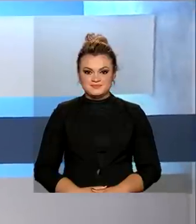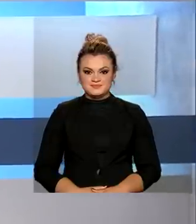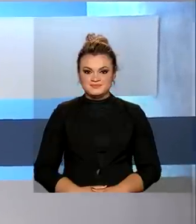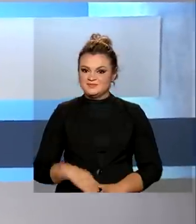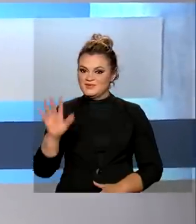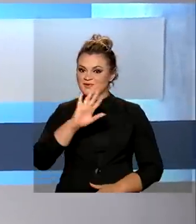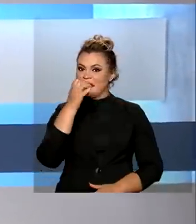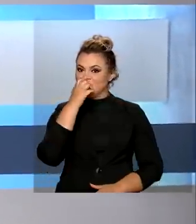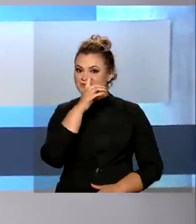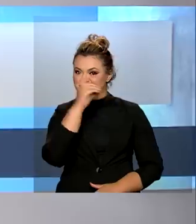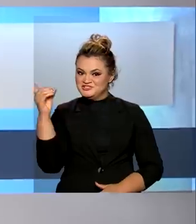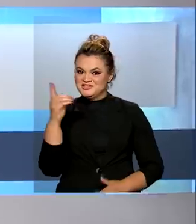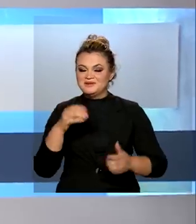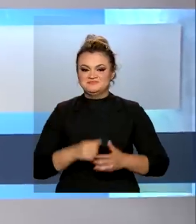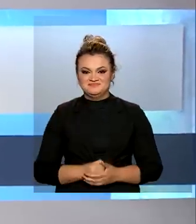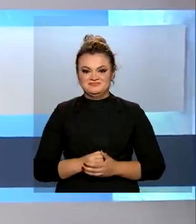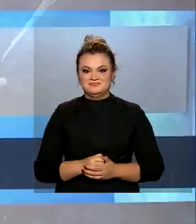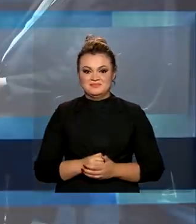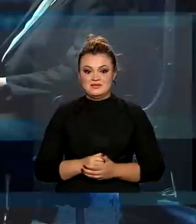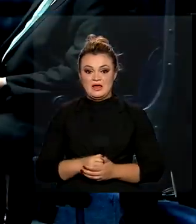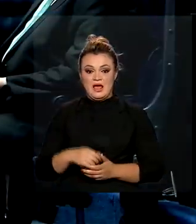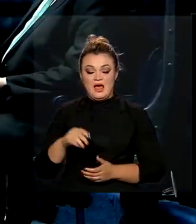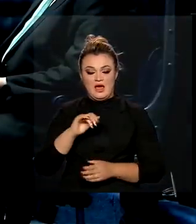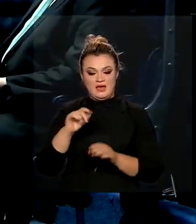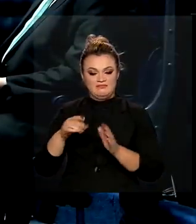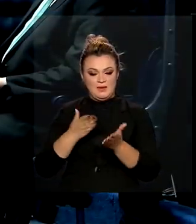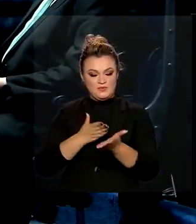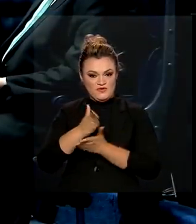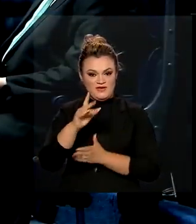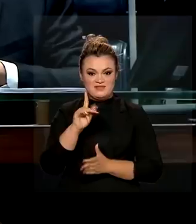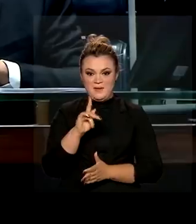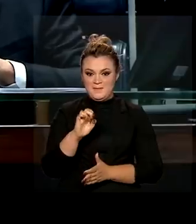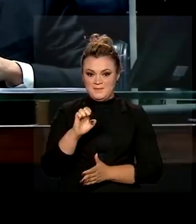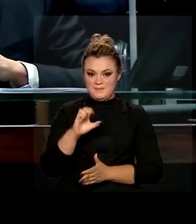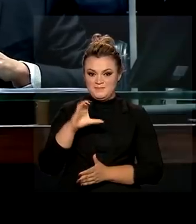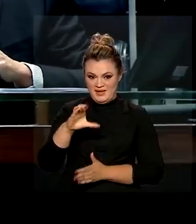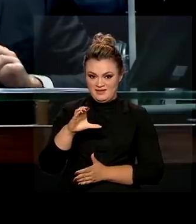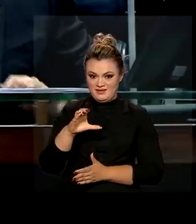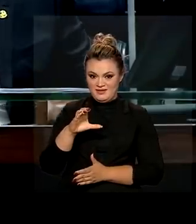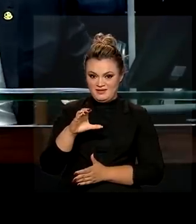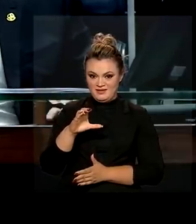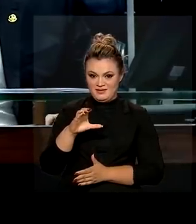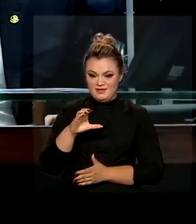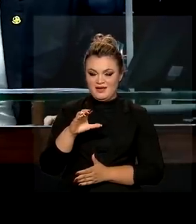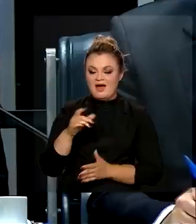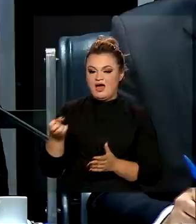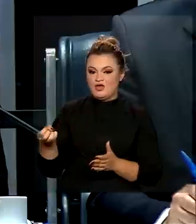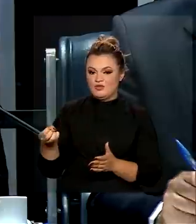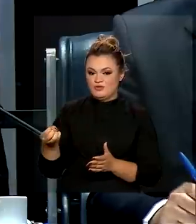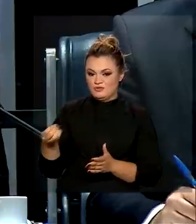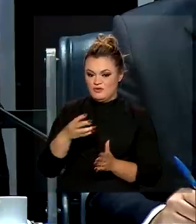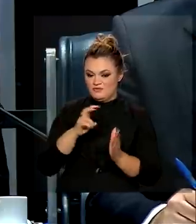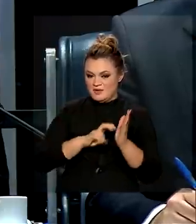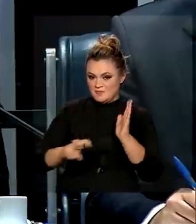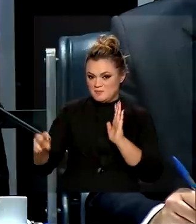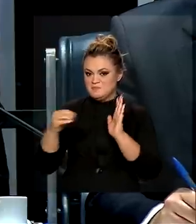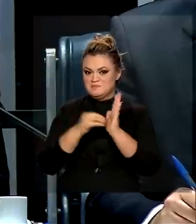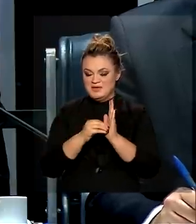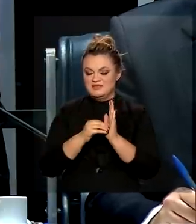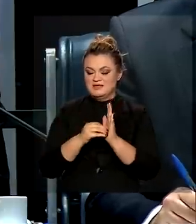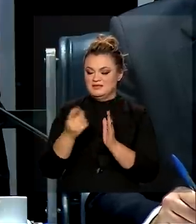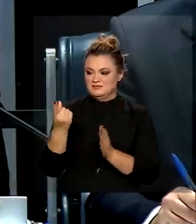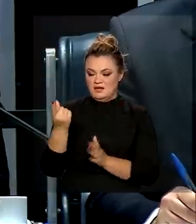Olá, bom dia. Estado de emergência. Foi promulgada a emenda que amplia